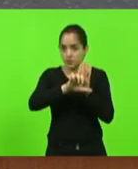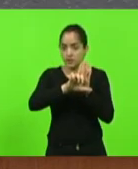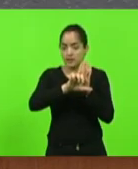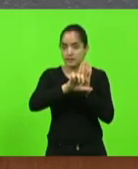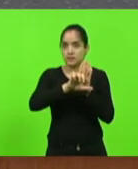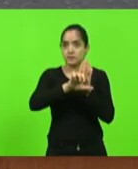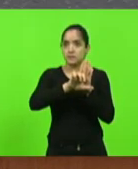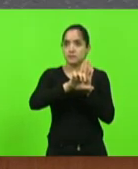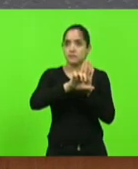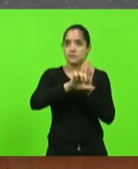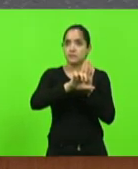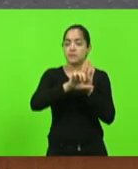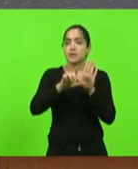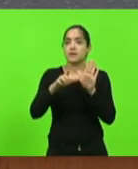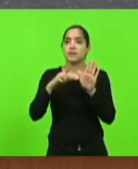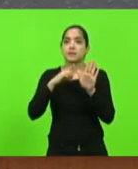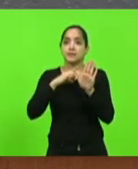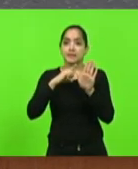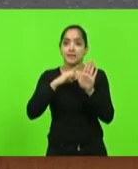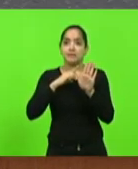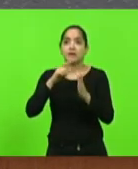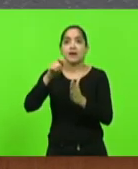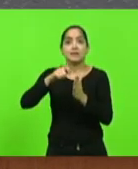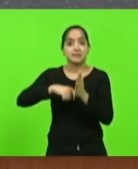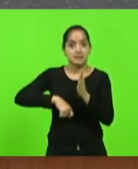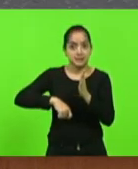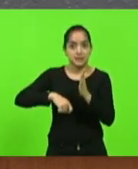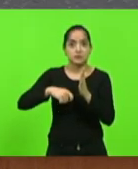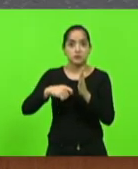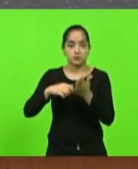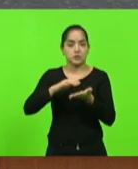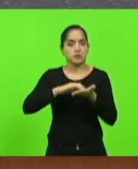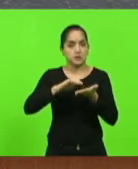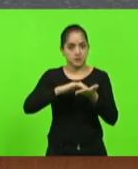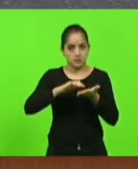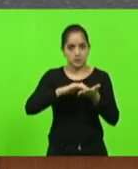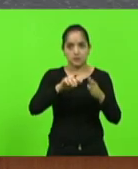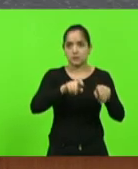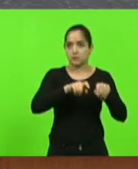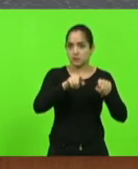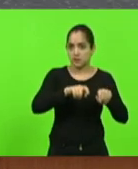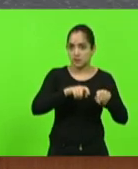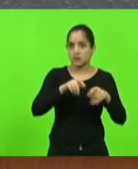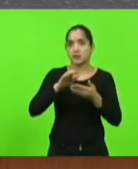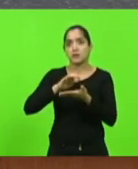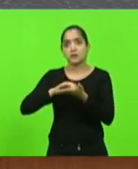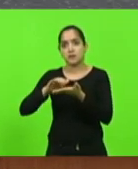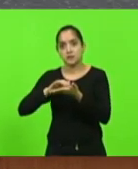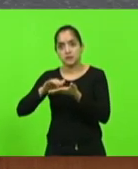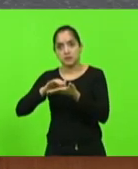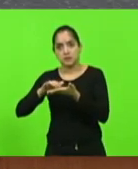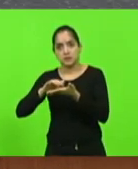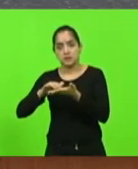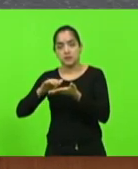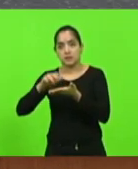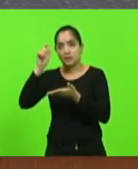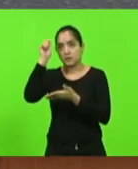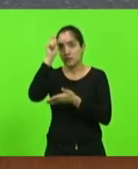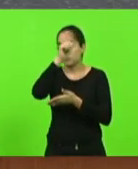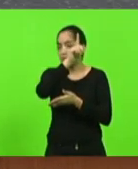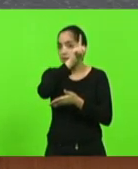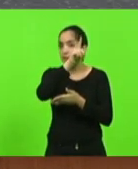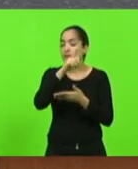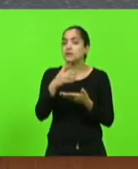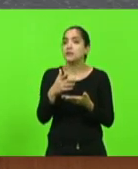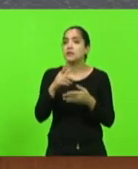e que teve a assinatura da Secretaria da Agricultura do secretário Altair Silva que